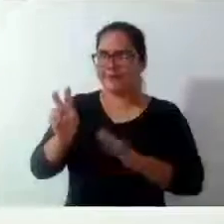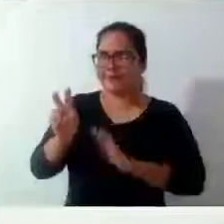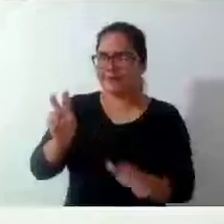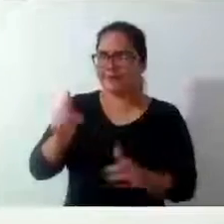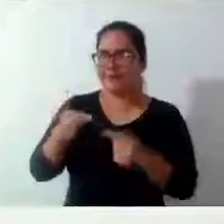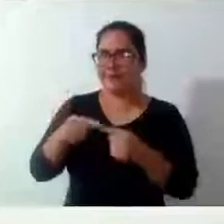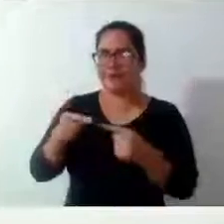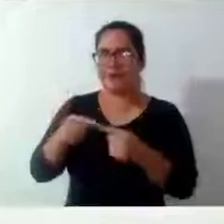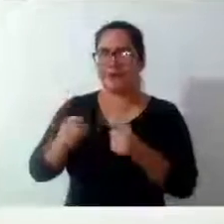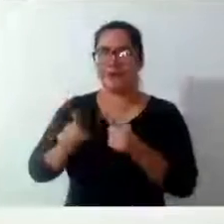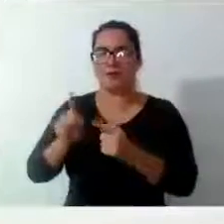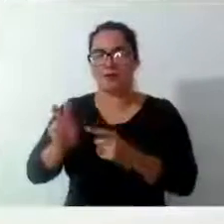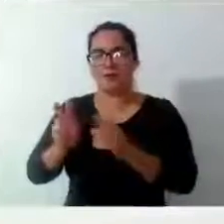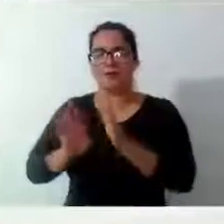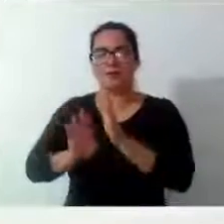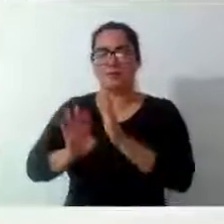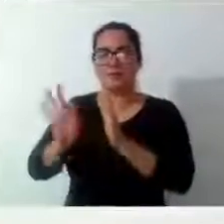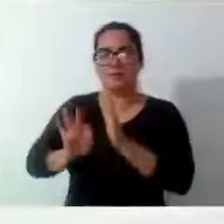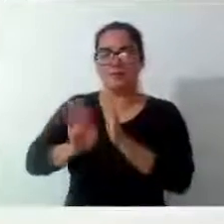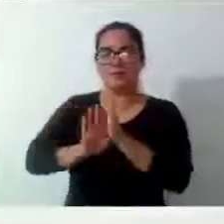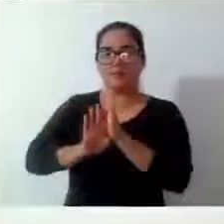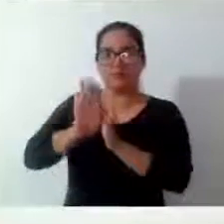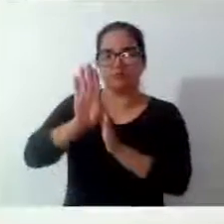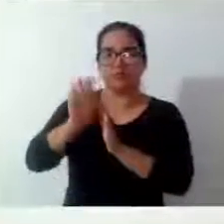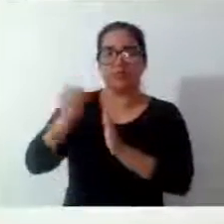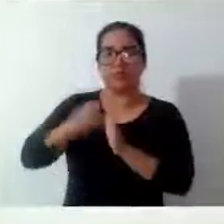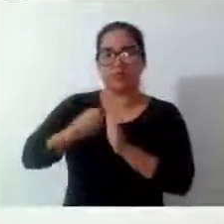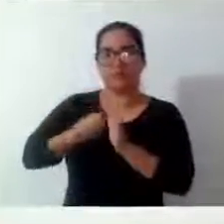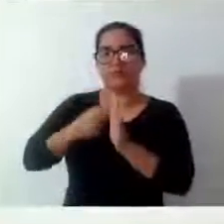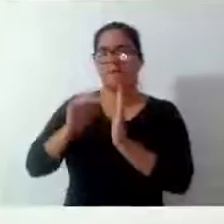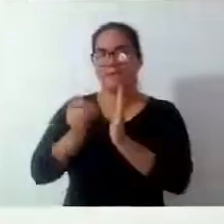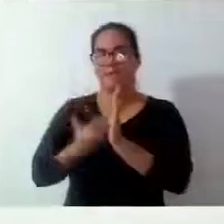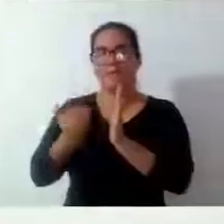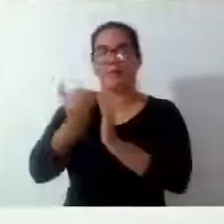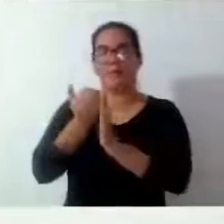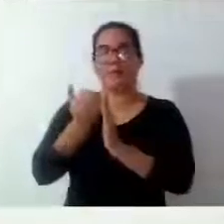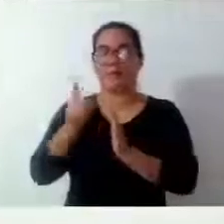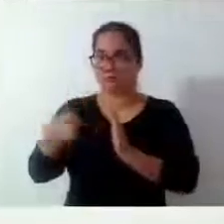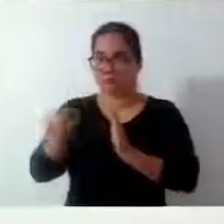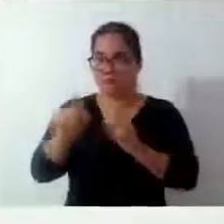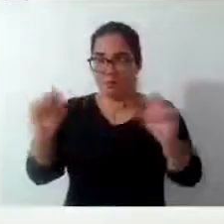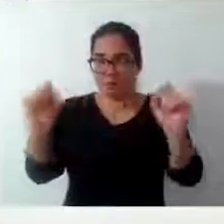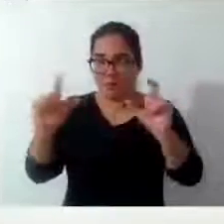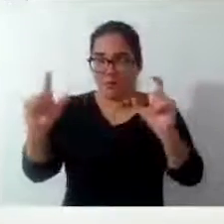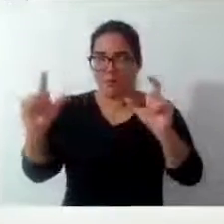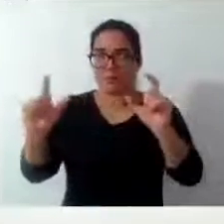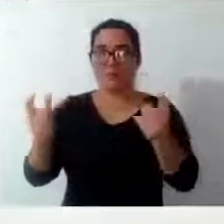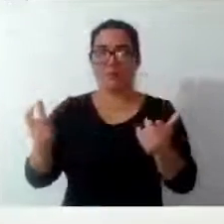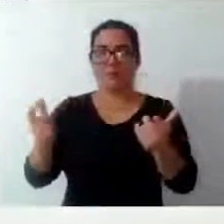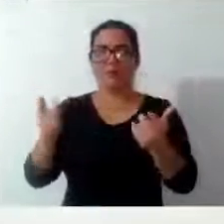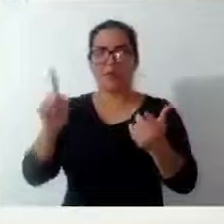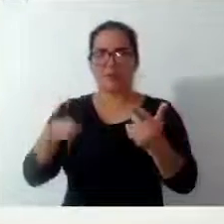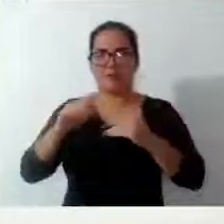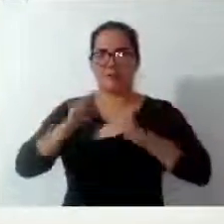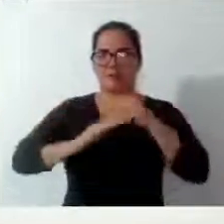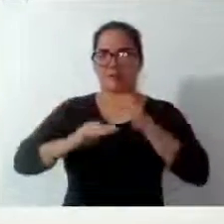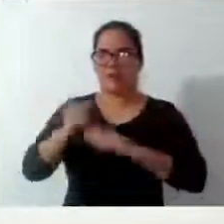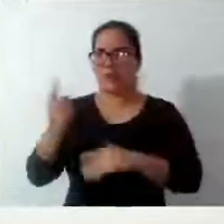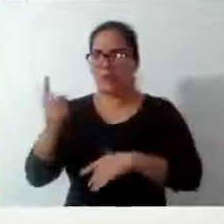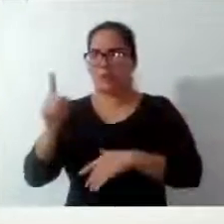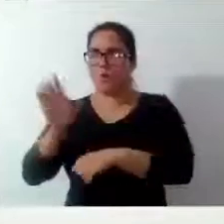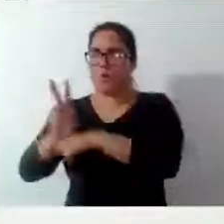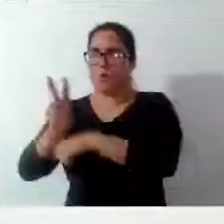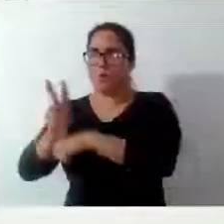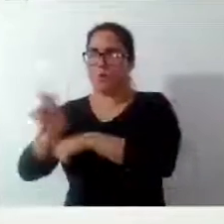número de cargo comissionado que vai aumentar. E, pasmem, não cria nenhum cargo para dizer assim, esse vai cuidar mais da saúde